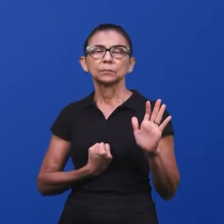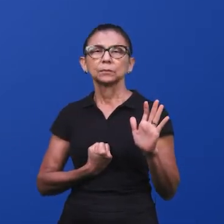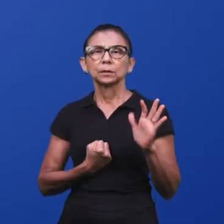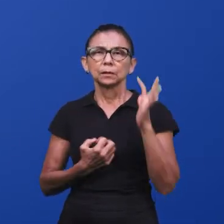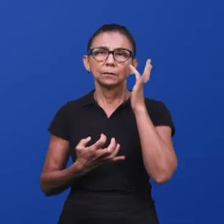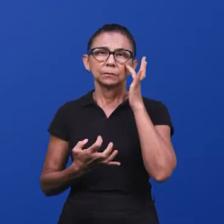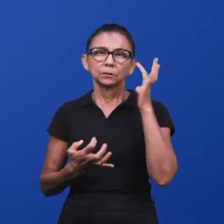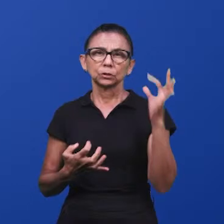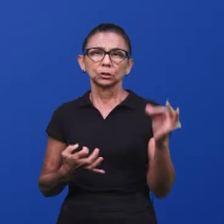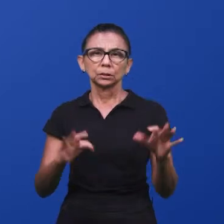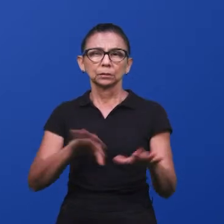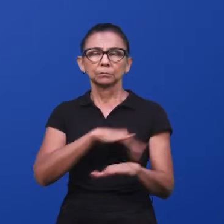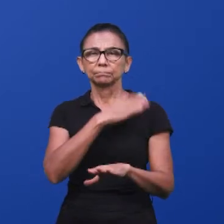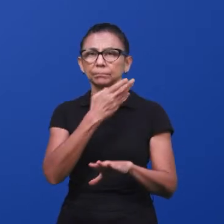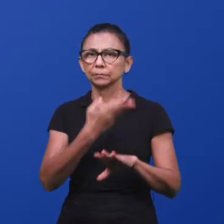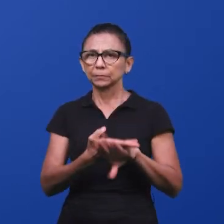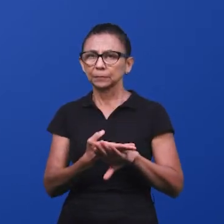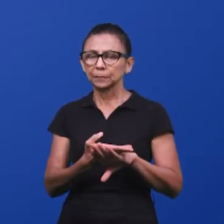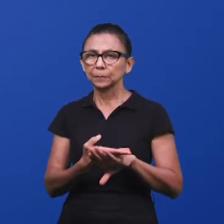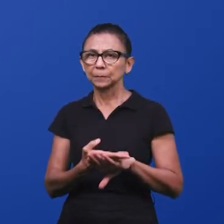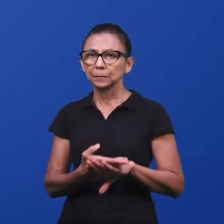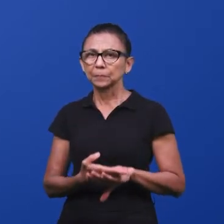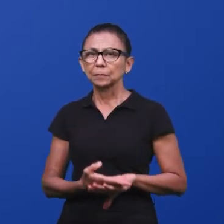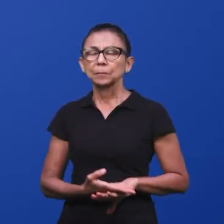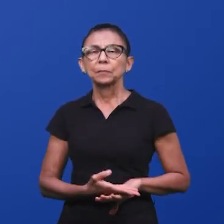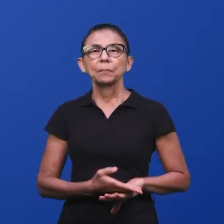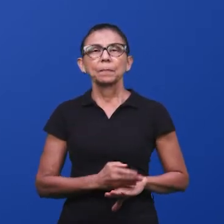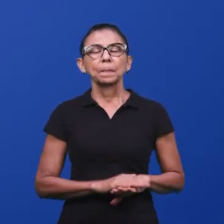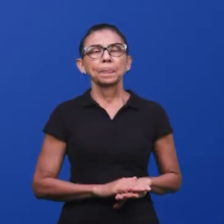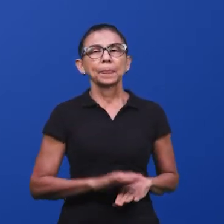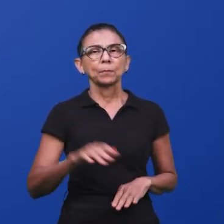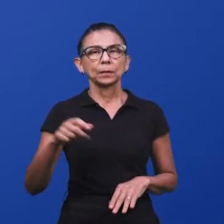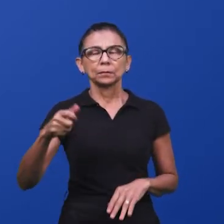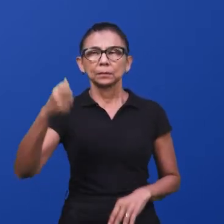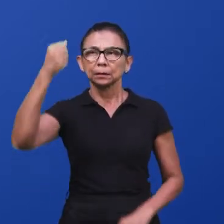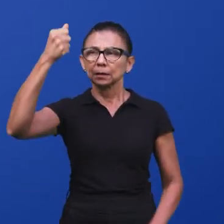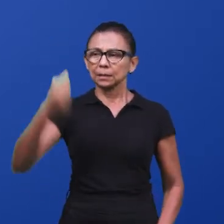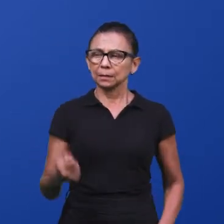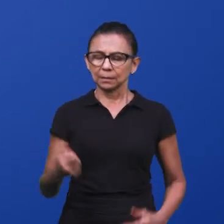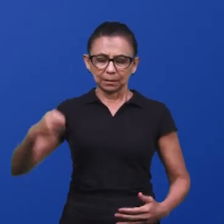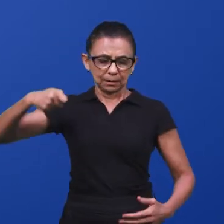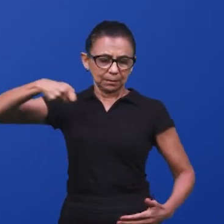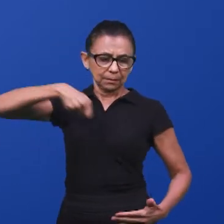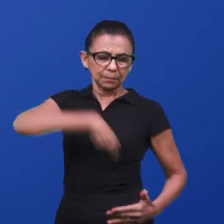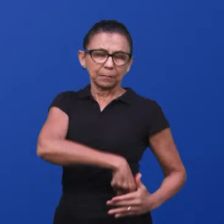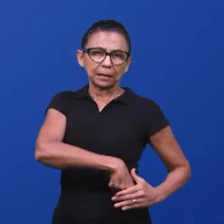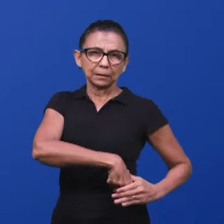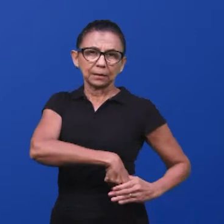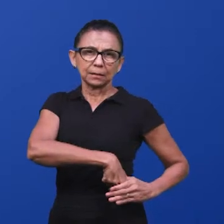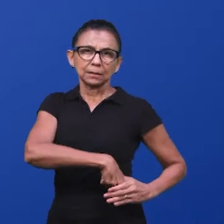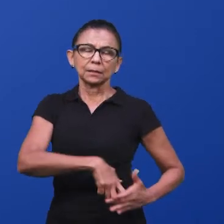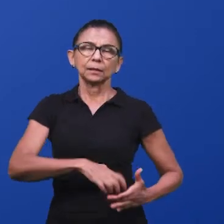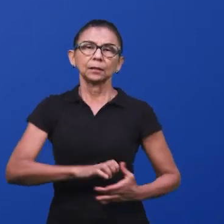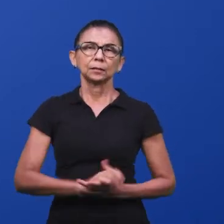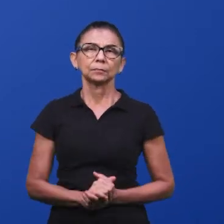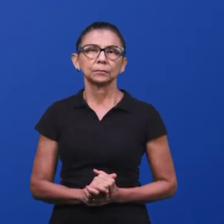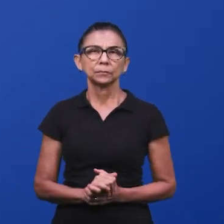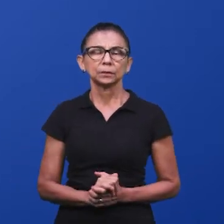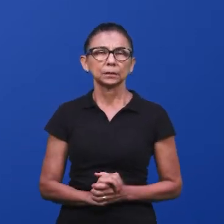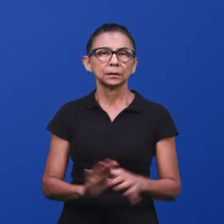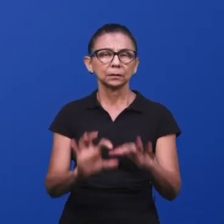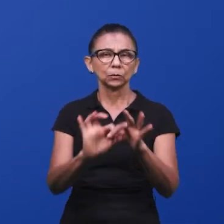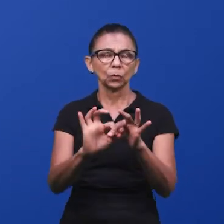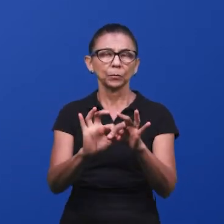busca o Senhor de dia e de noite, constantemente. Item C, a sua espada cinta, fala do servo que está alinhado com a